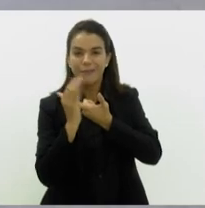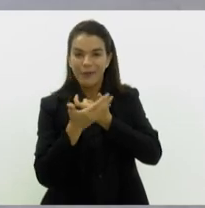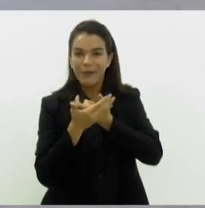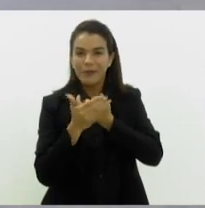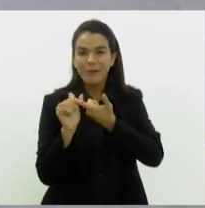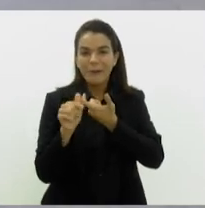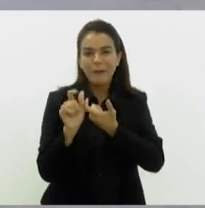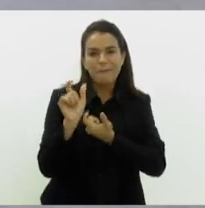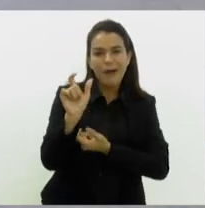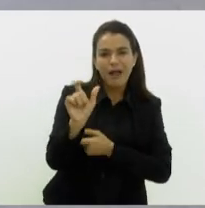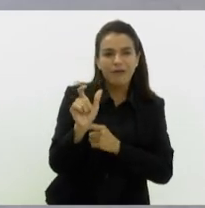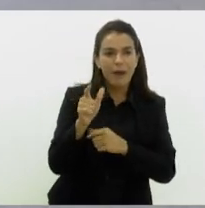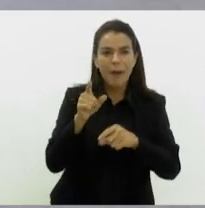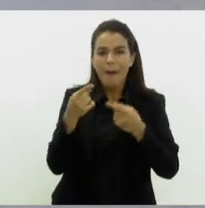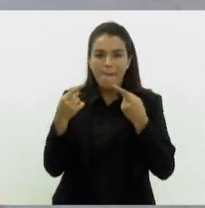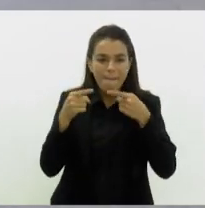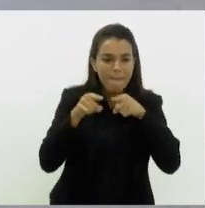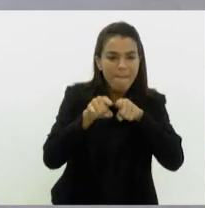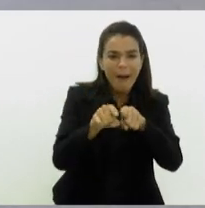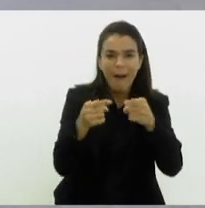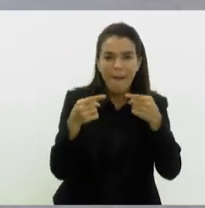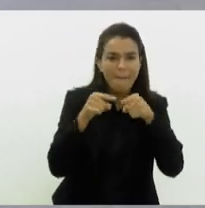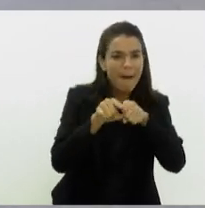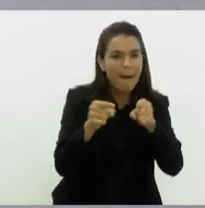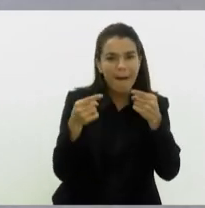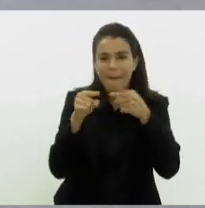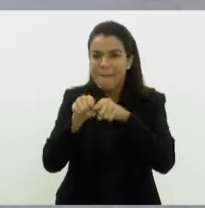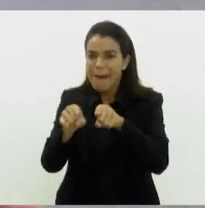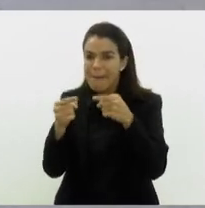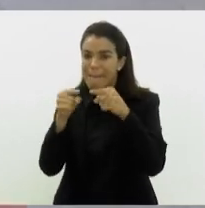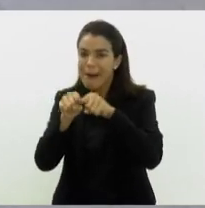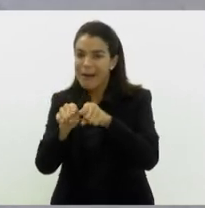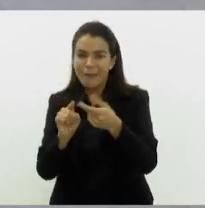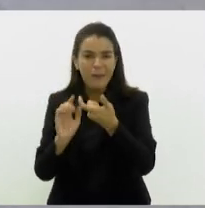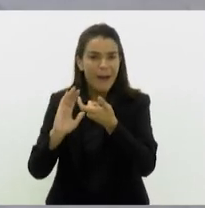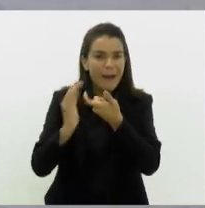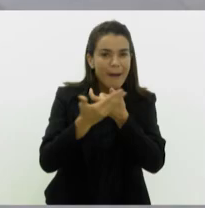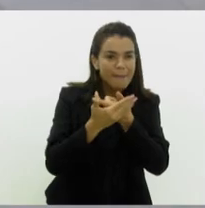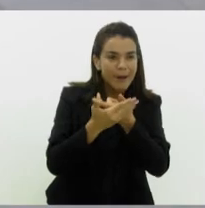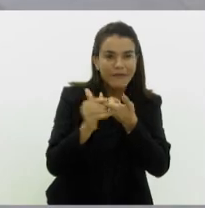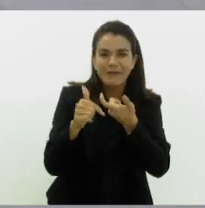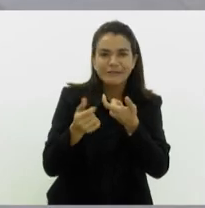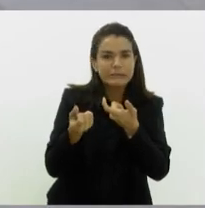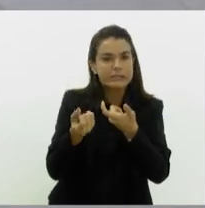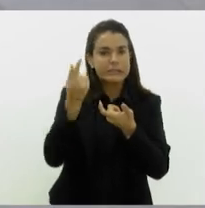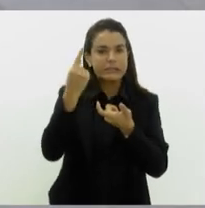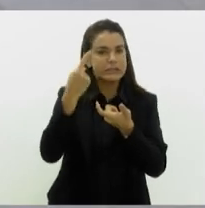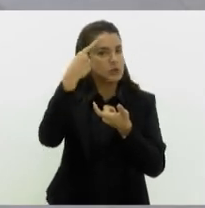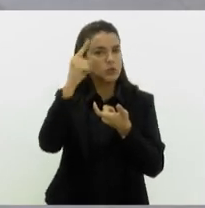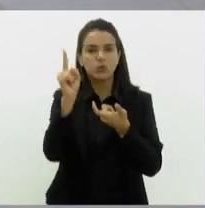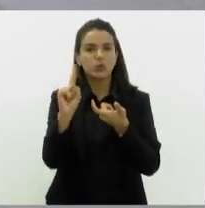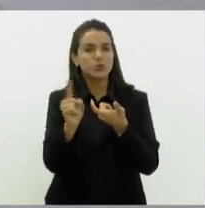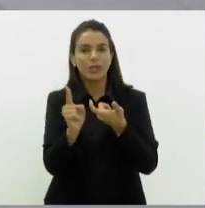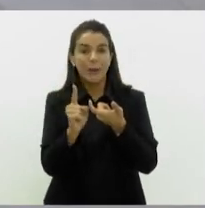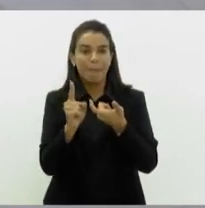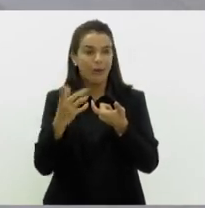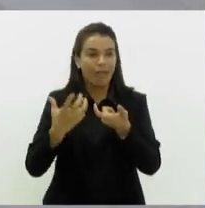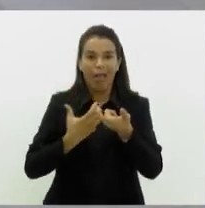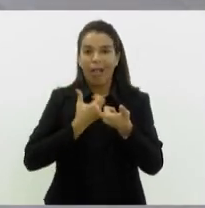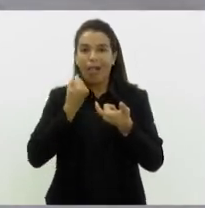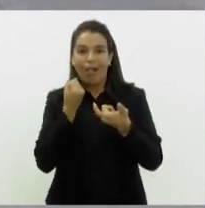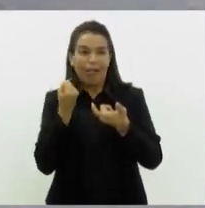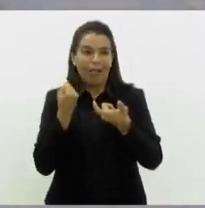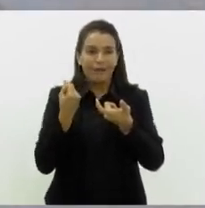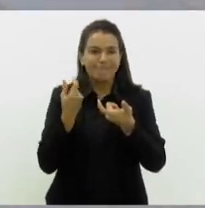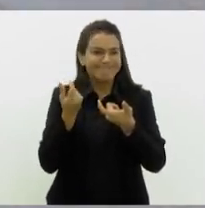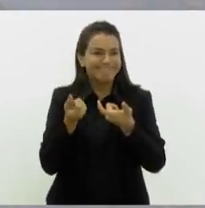as pessoas estarão falando simultaneamente, ao vivo, e aí alguma terminologia que talvez você desconheça, isso pode te causar algum